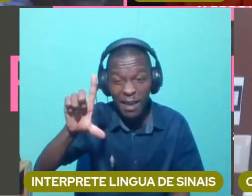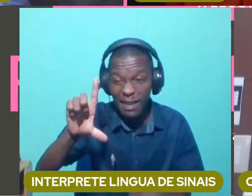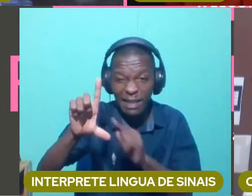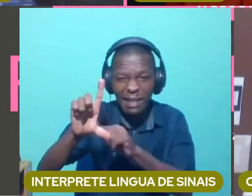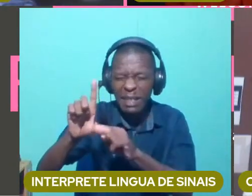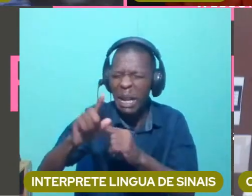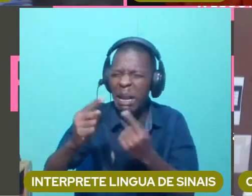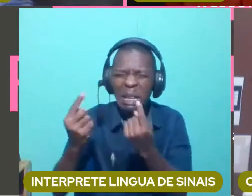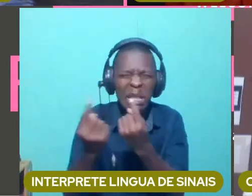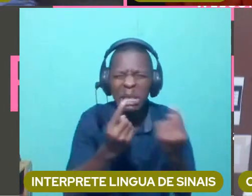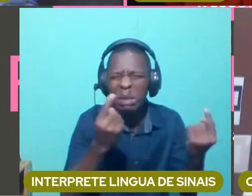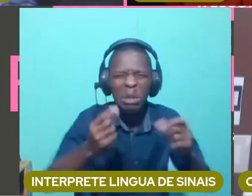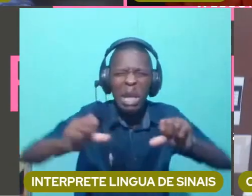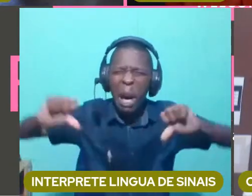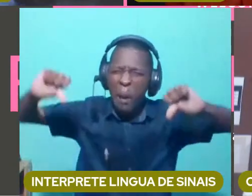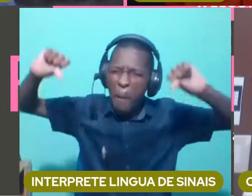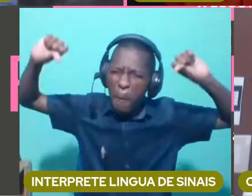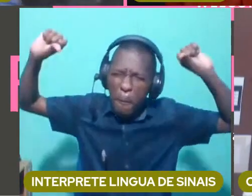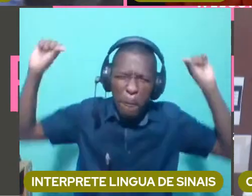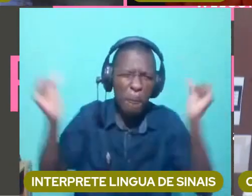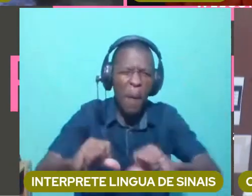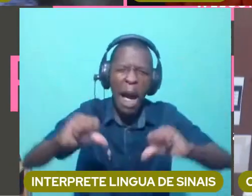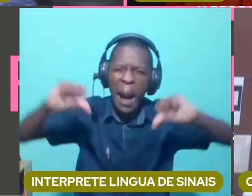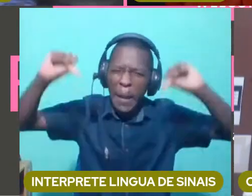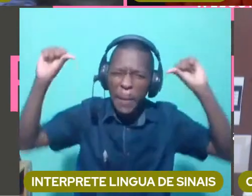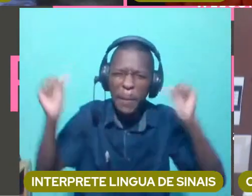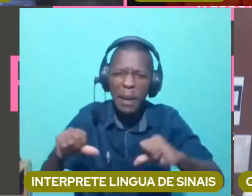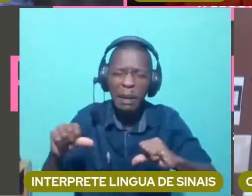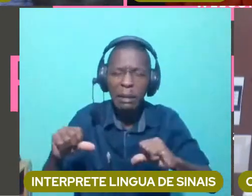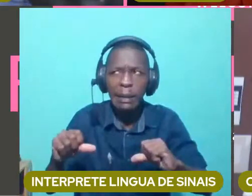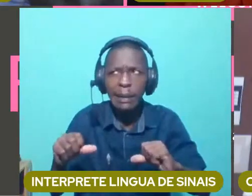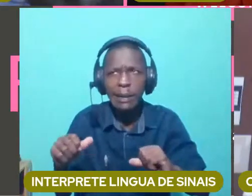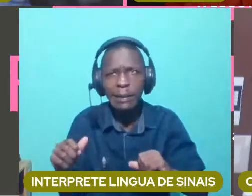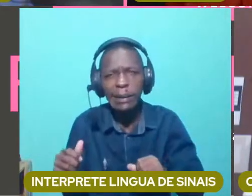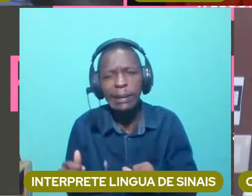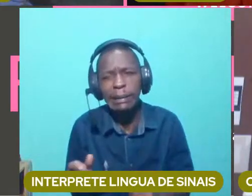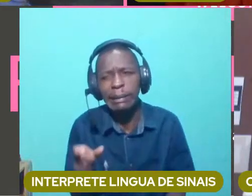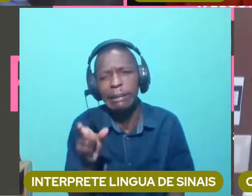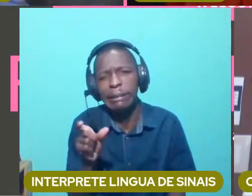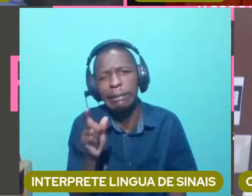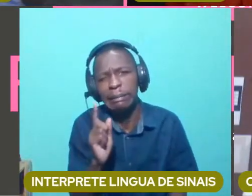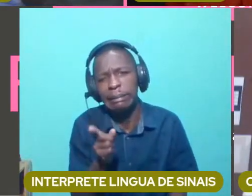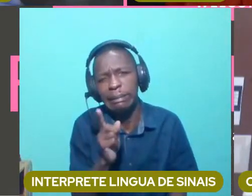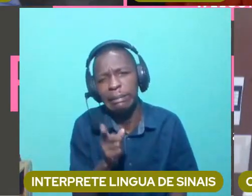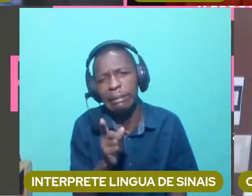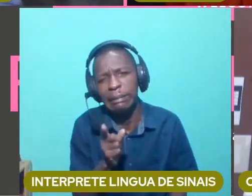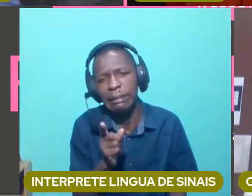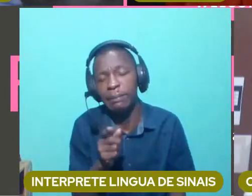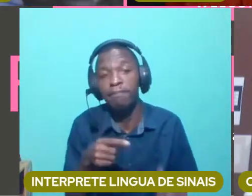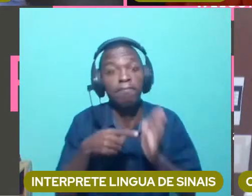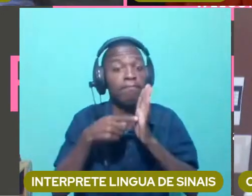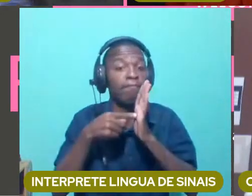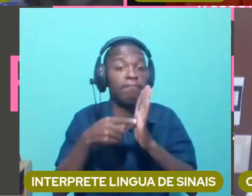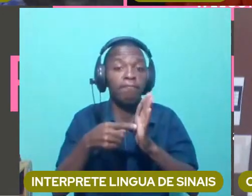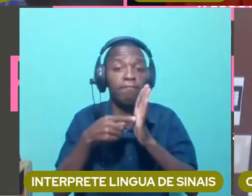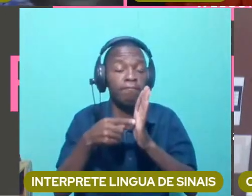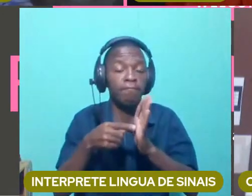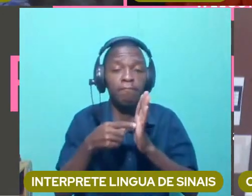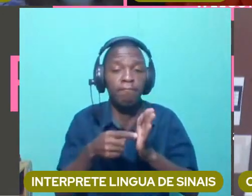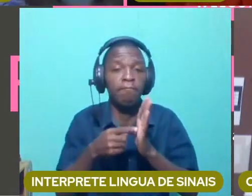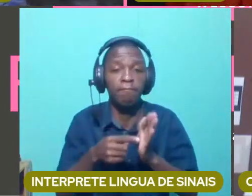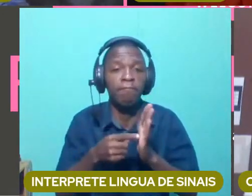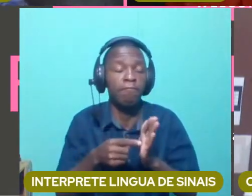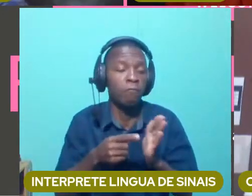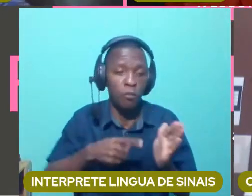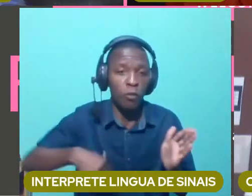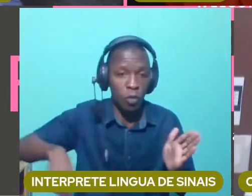Por as barreiras arquitetônicas são muito fortes. Se nós, neste painel aqui, não tivéssemos o intérprete de línguas de sinais, estaríamos